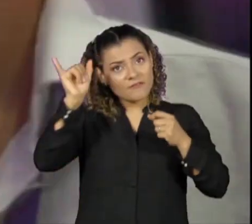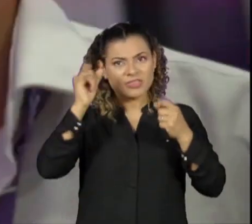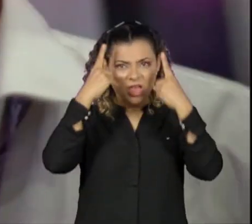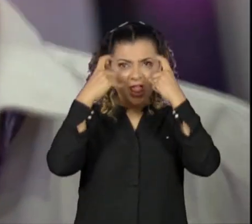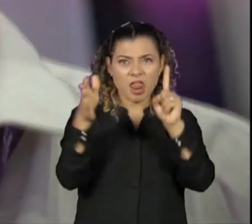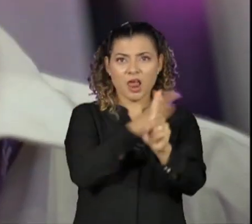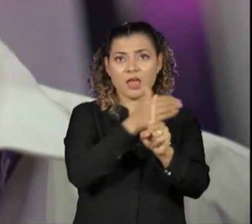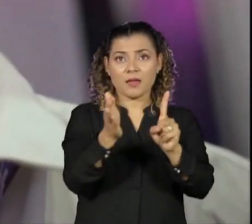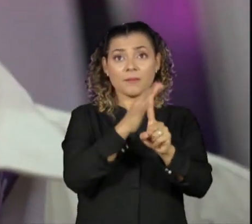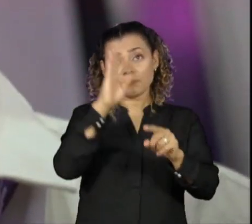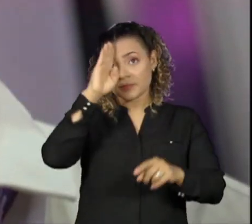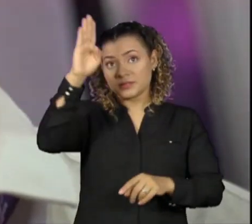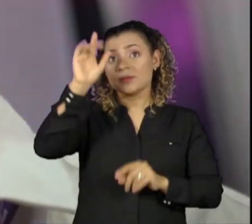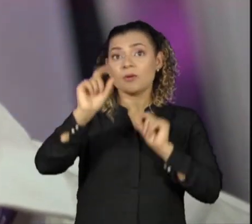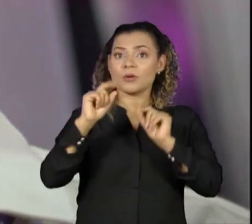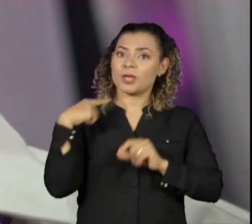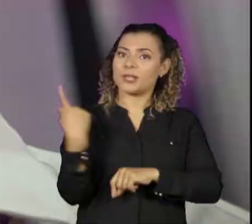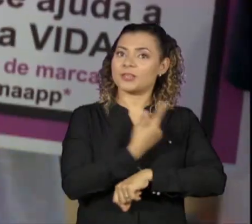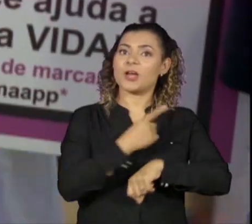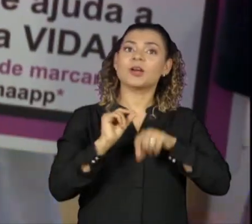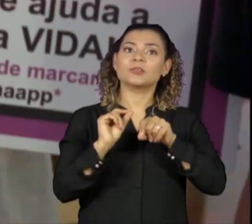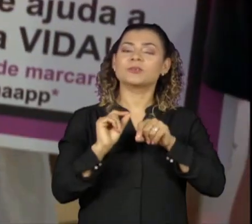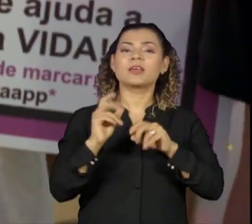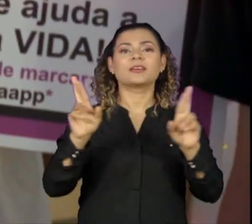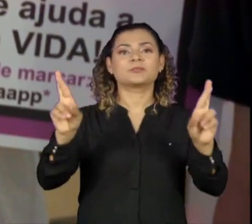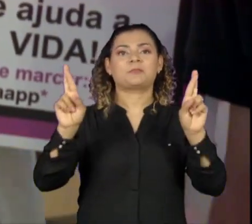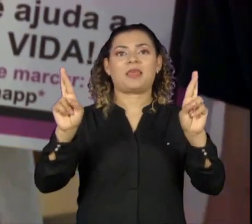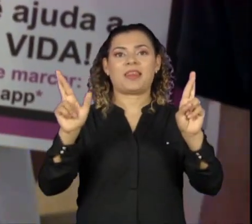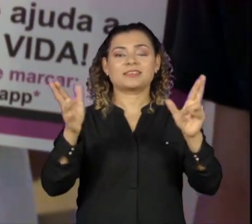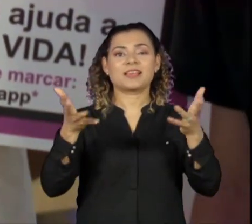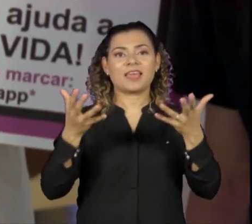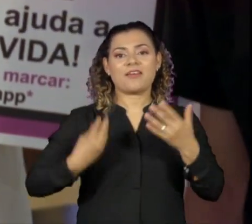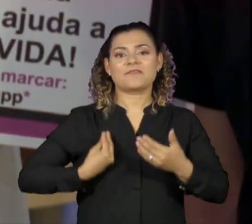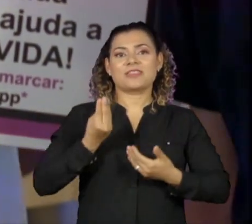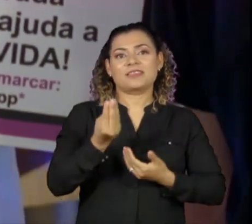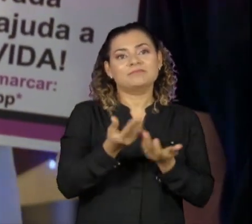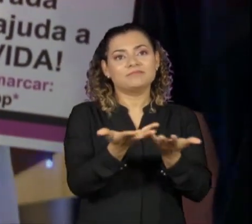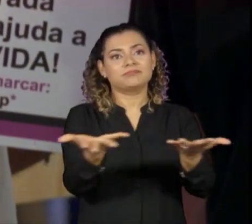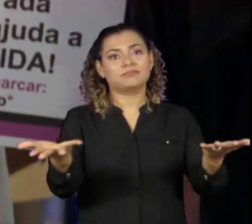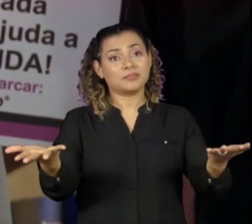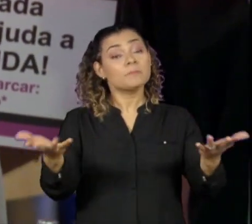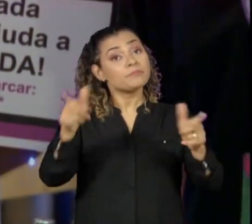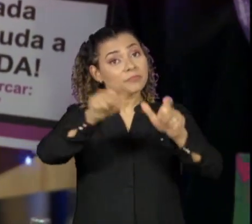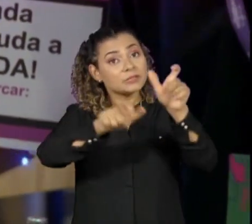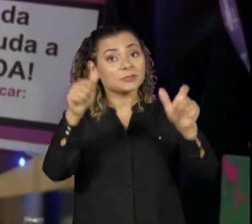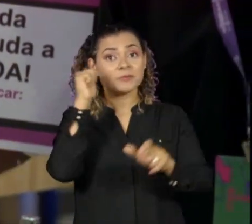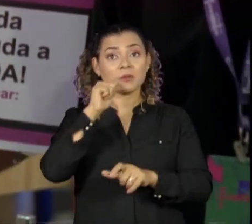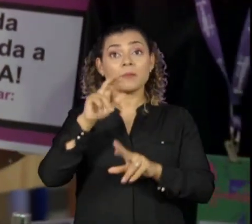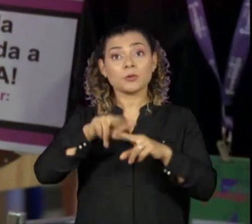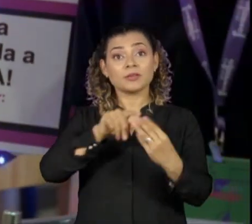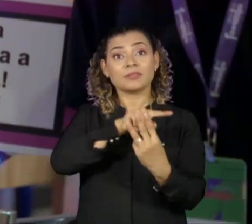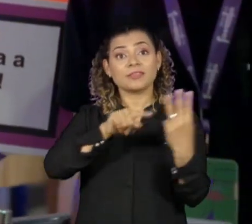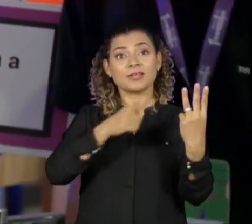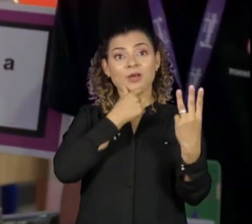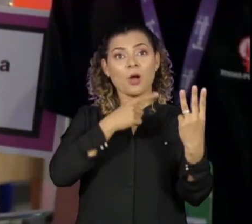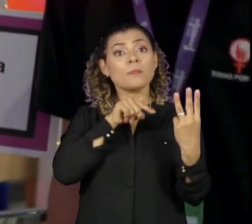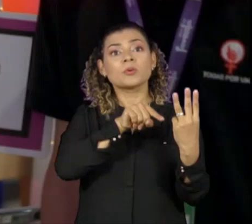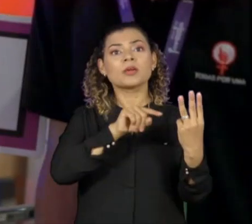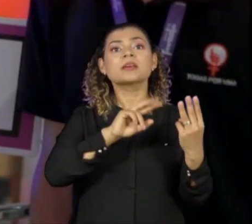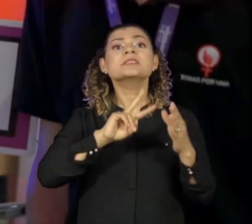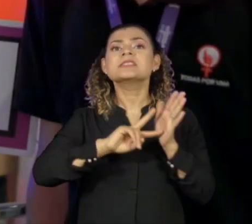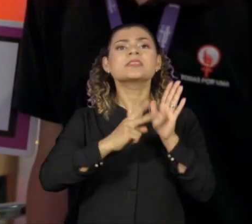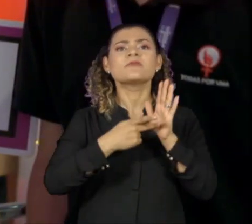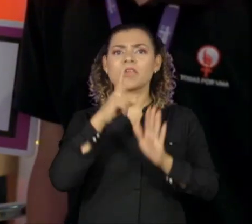E principalmente a gente está levando a esperança e a vida para essas pessoas. Eu acho que os três meninos é uma forma de